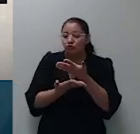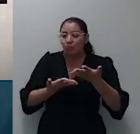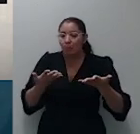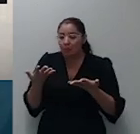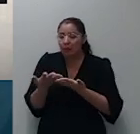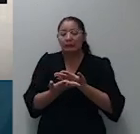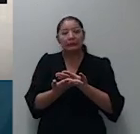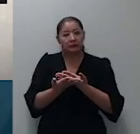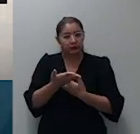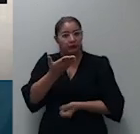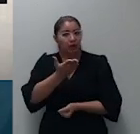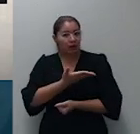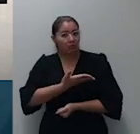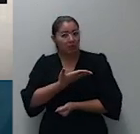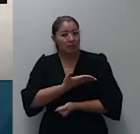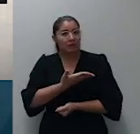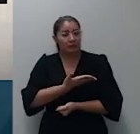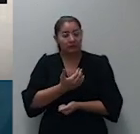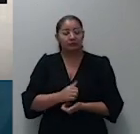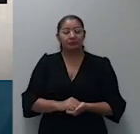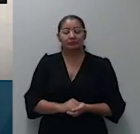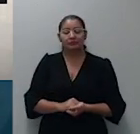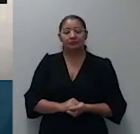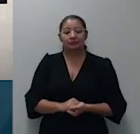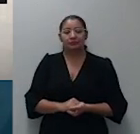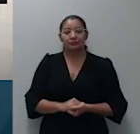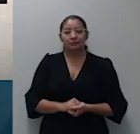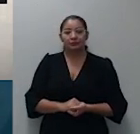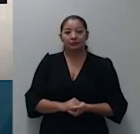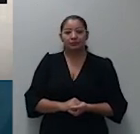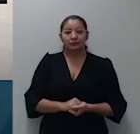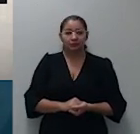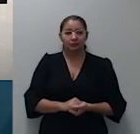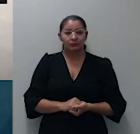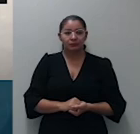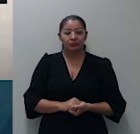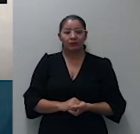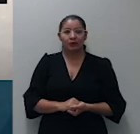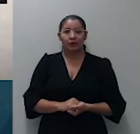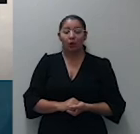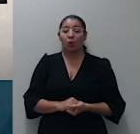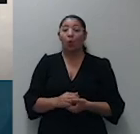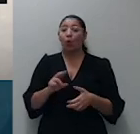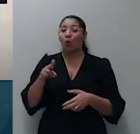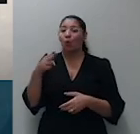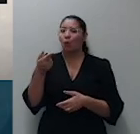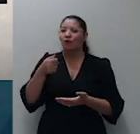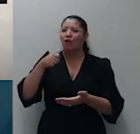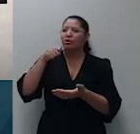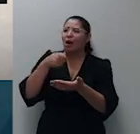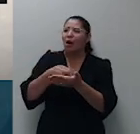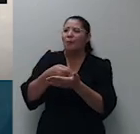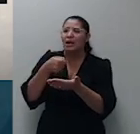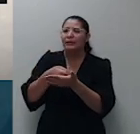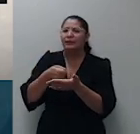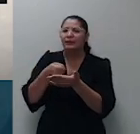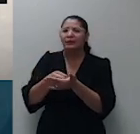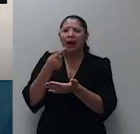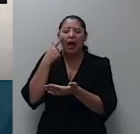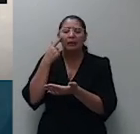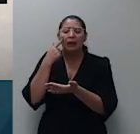tampouco houver impugnação ou houve impugnação a atuação da testamenteira